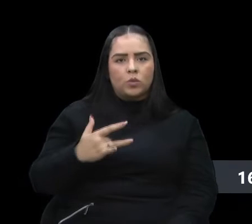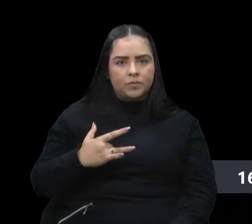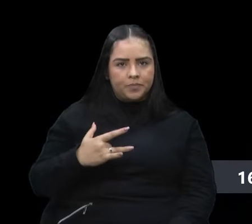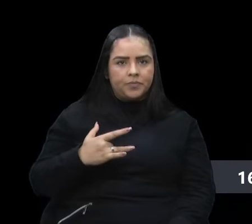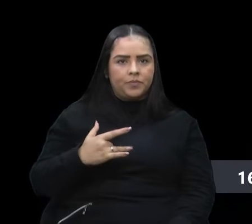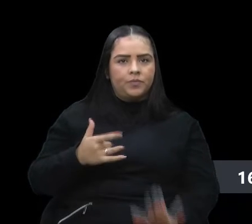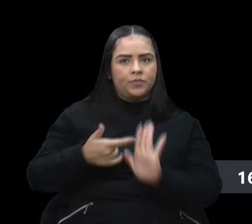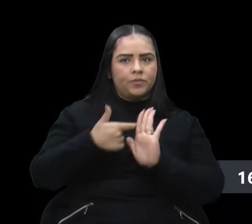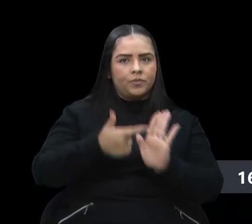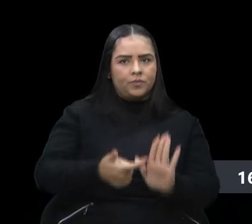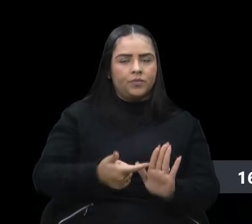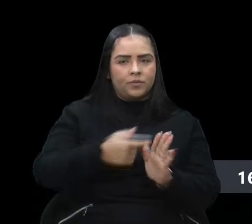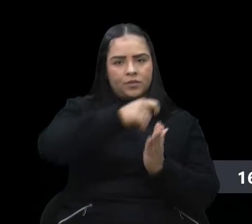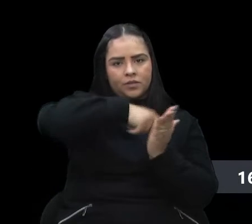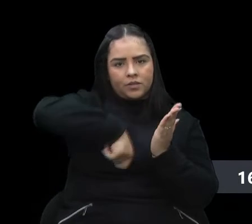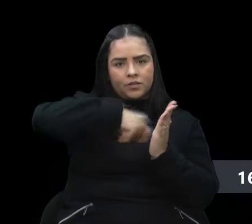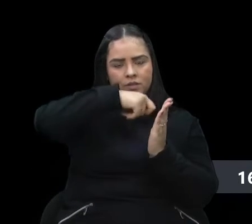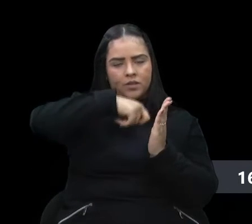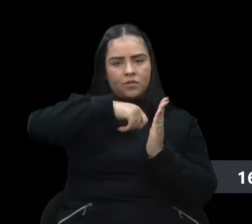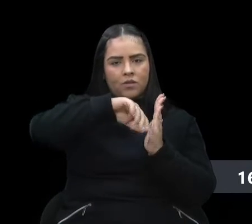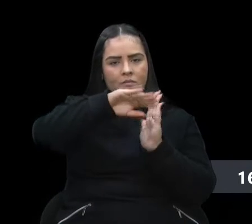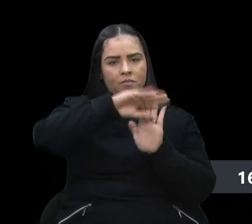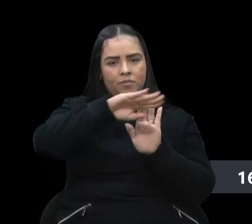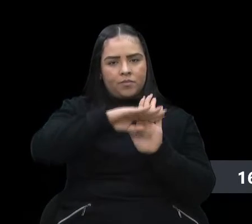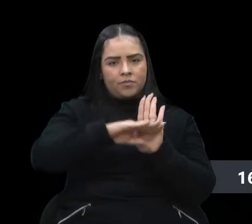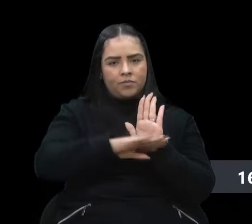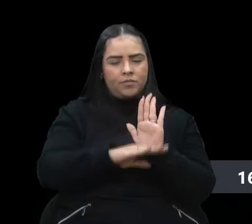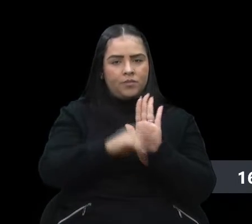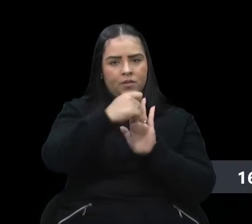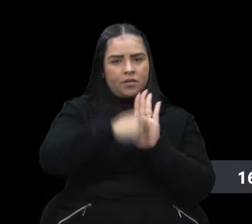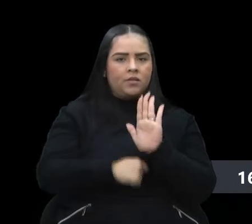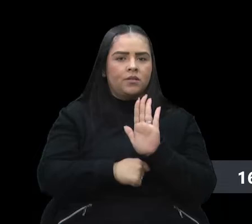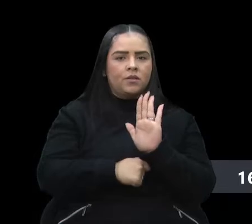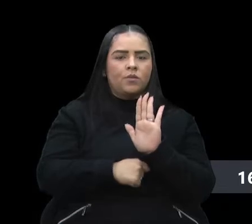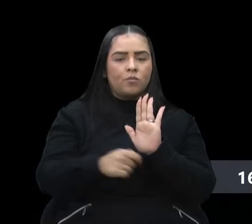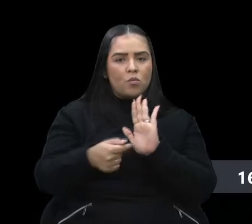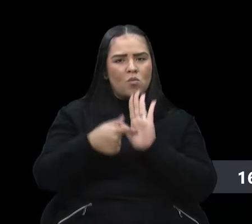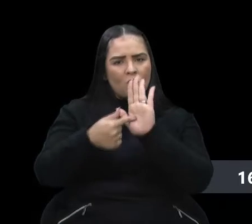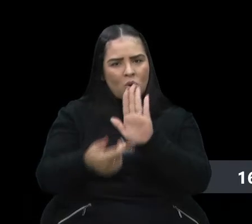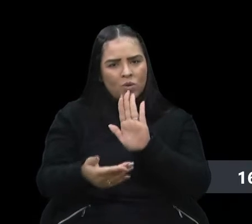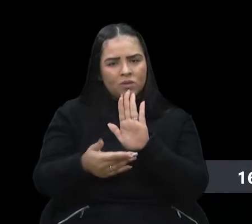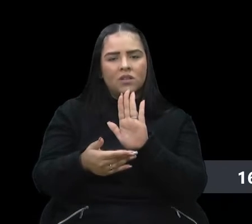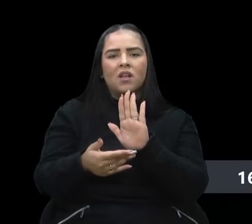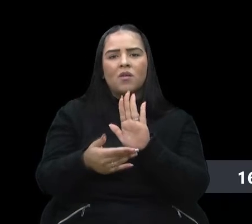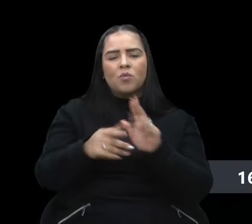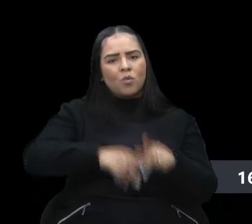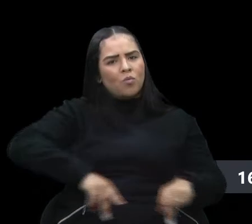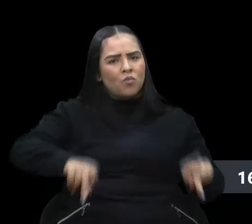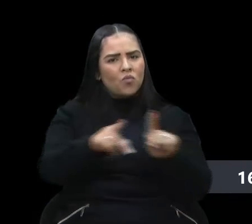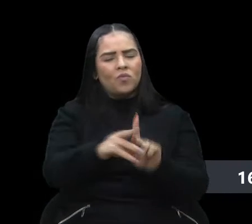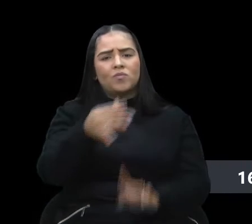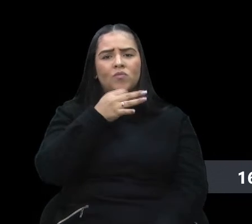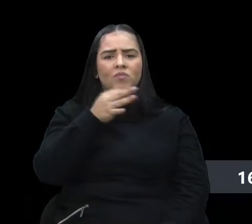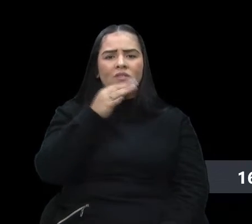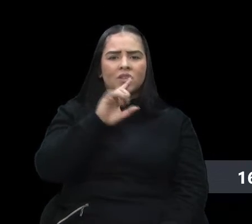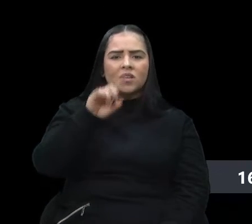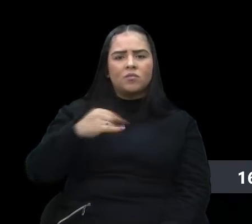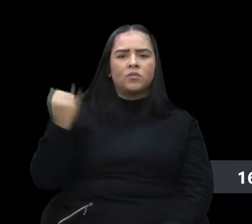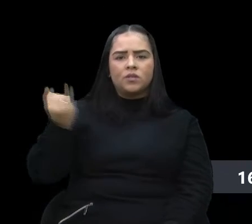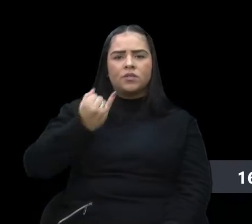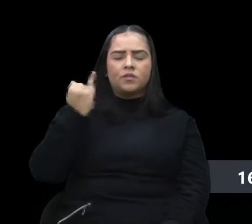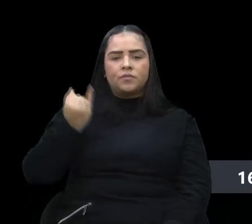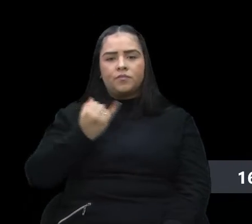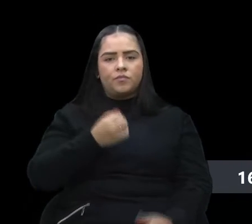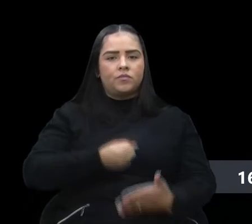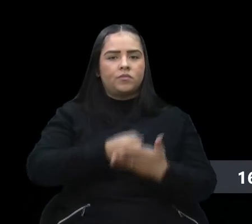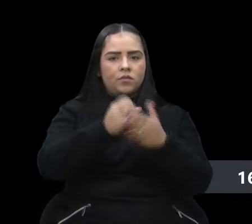Mostra aqui o abaixo-assinado, na minha mão, inclusive. Isso aqui mostra para a população caxiense o quanto é importante o apoio à